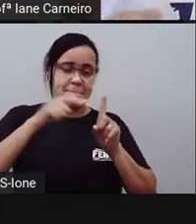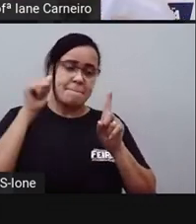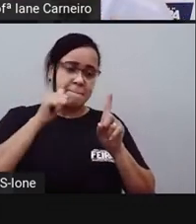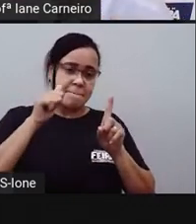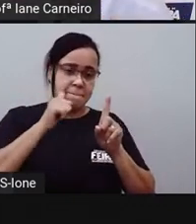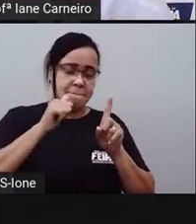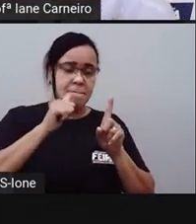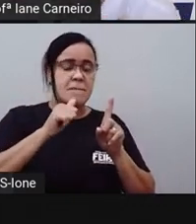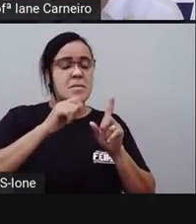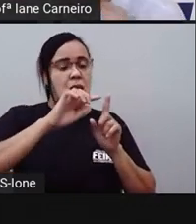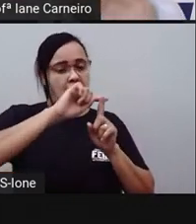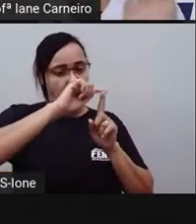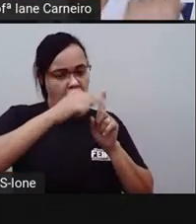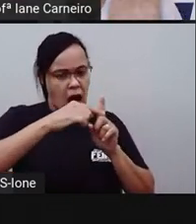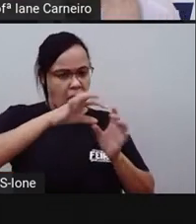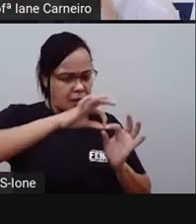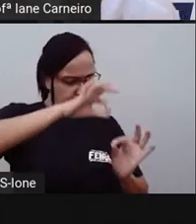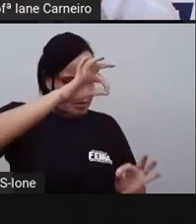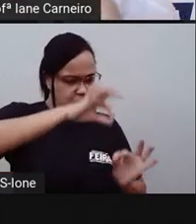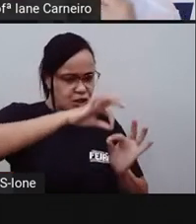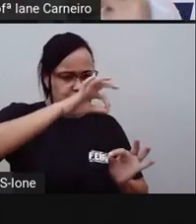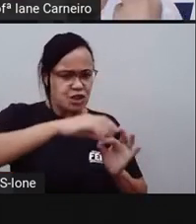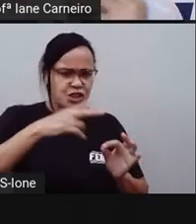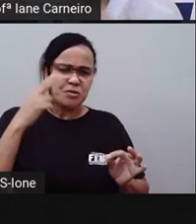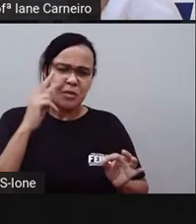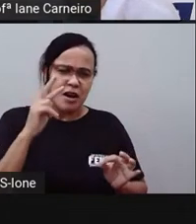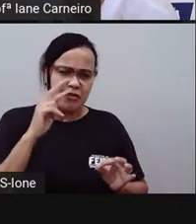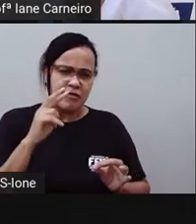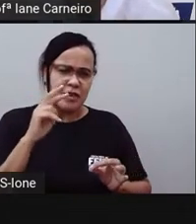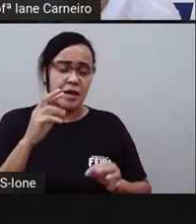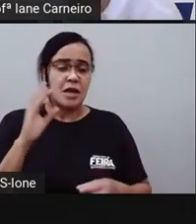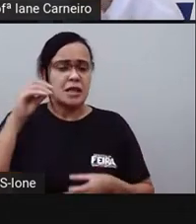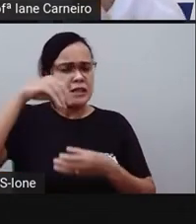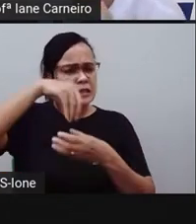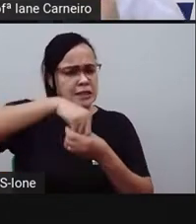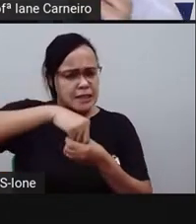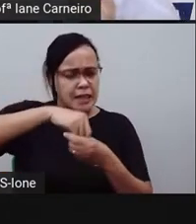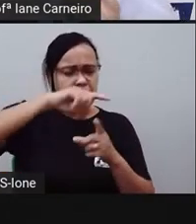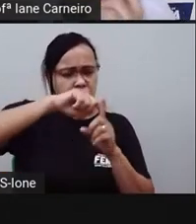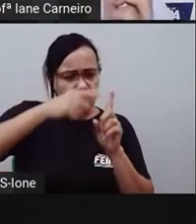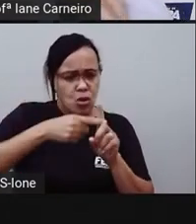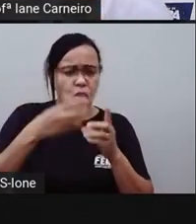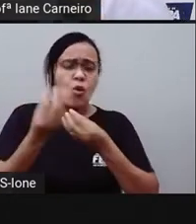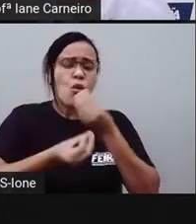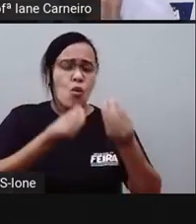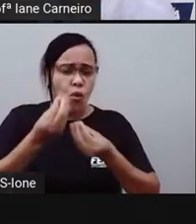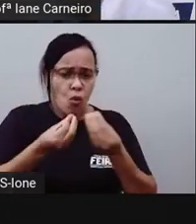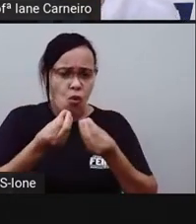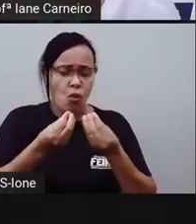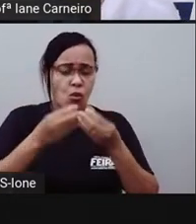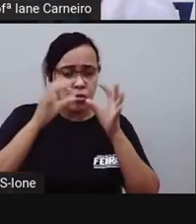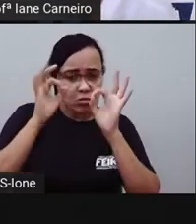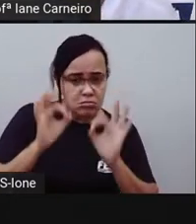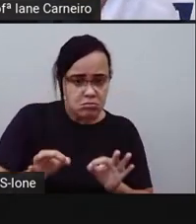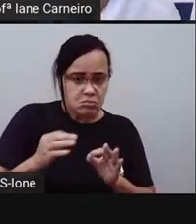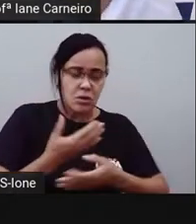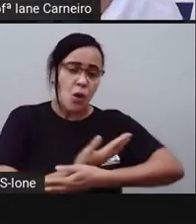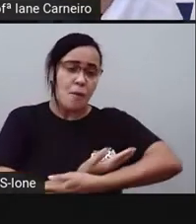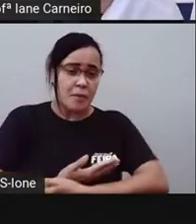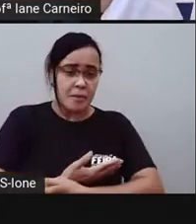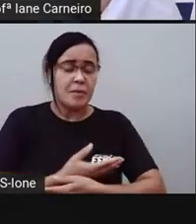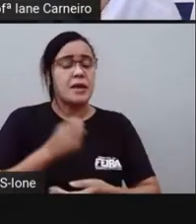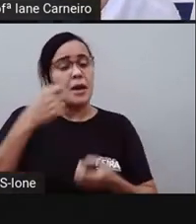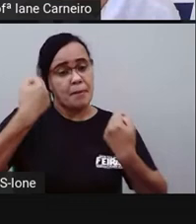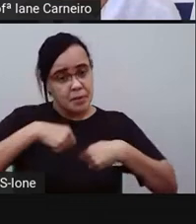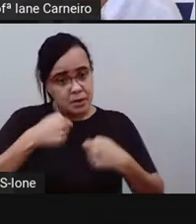tamanho da barriga, para ver se o bebê está crescendo, né? Direitinho na barriga da mãe. Então, eles fazem as medidas usando a fita métrica,